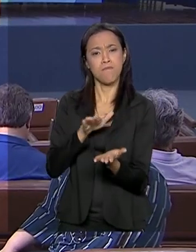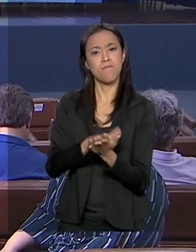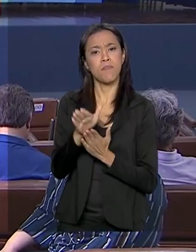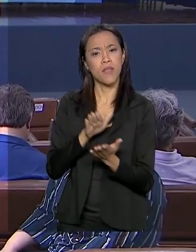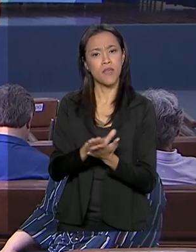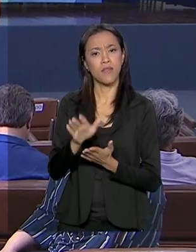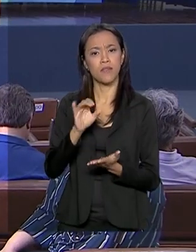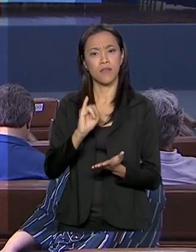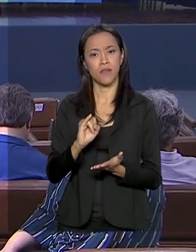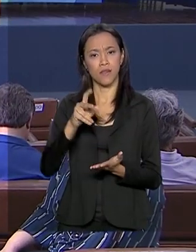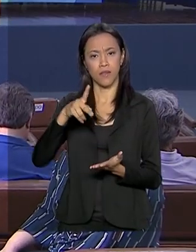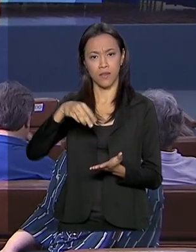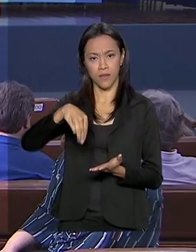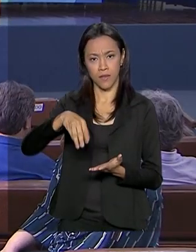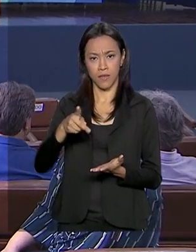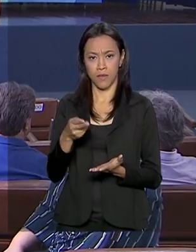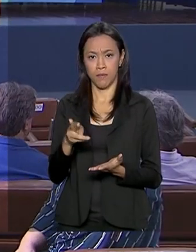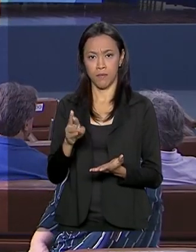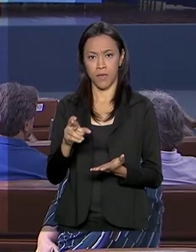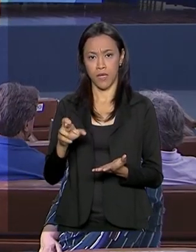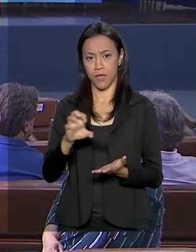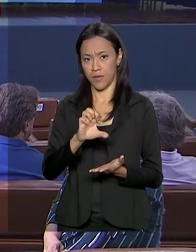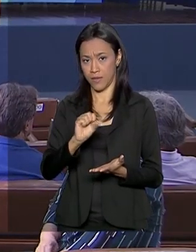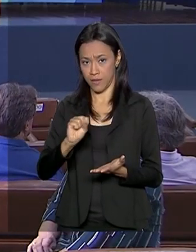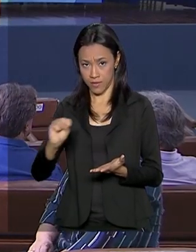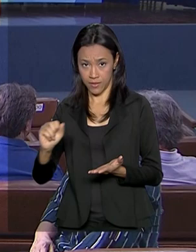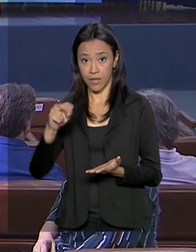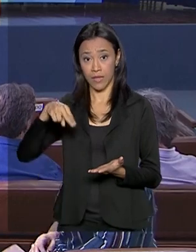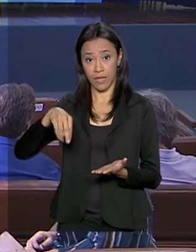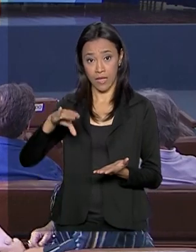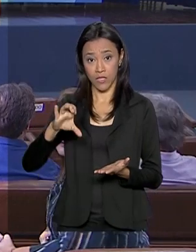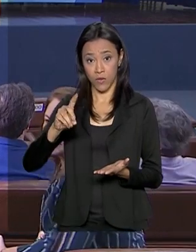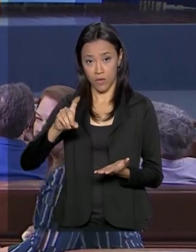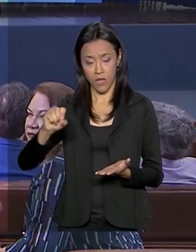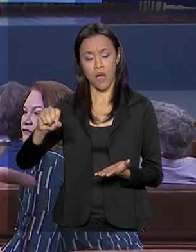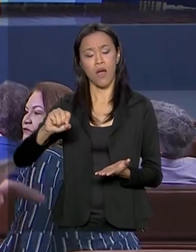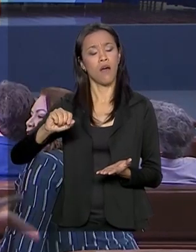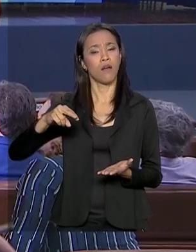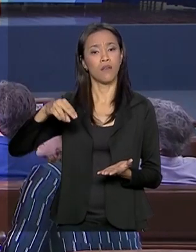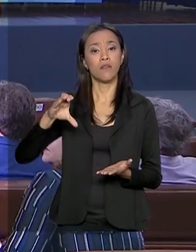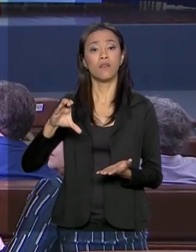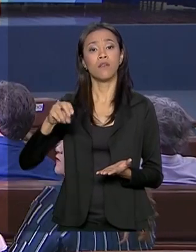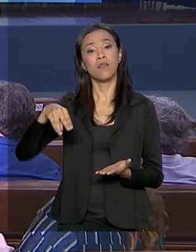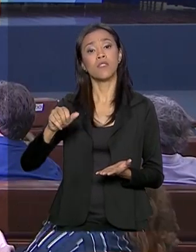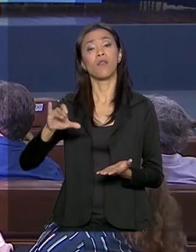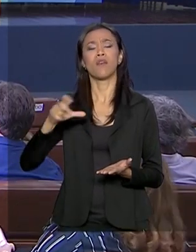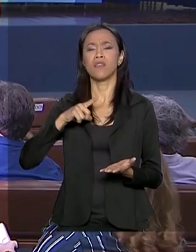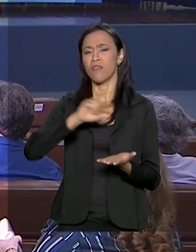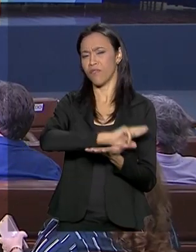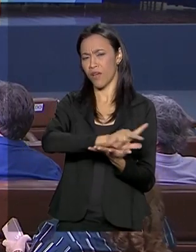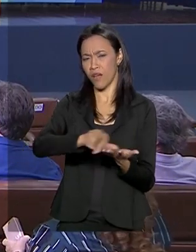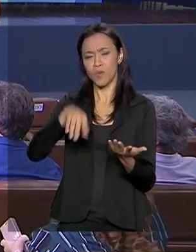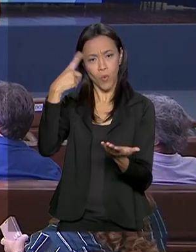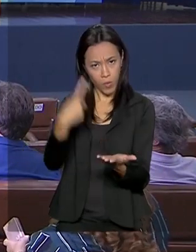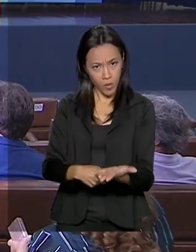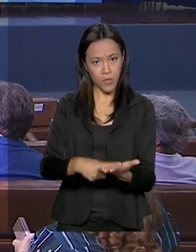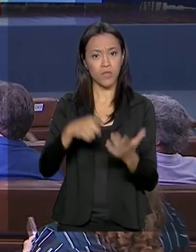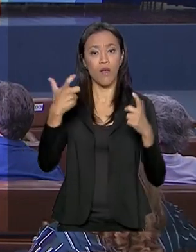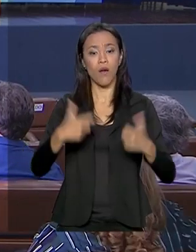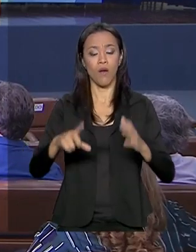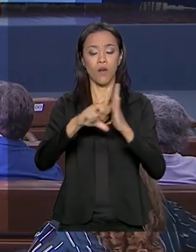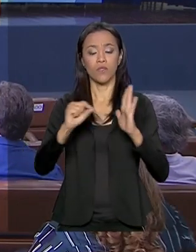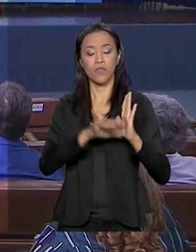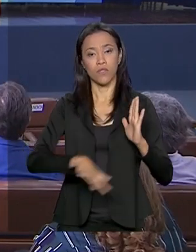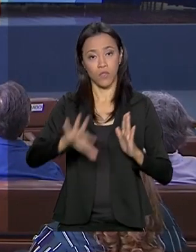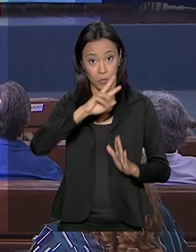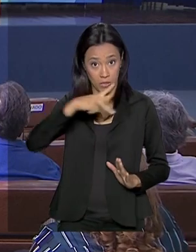desse evento, o presidente Jair Bolsonaro cumpre uma série de compromissos ao longo dessa segunda-feira, lá no Palácio do Planalto, pra onde a gente vai ao fim